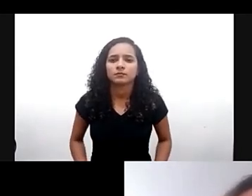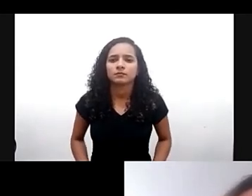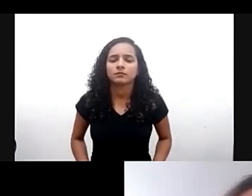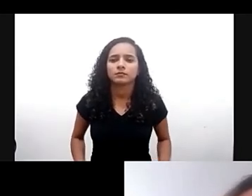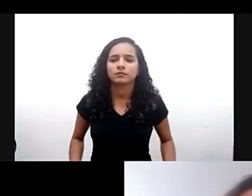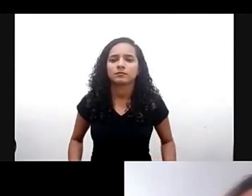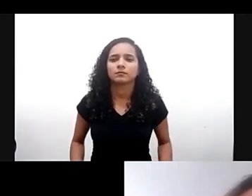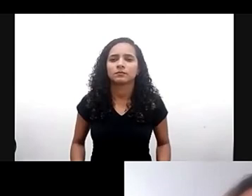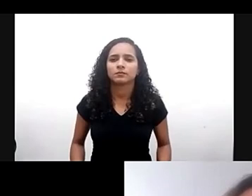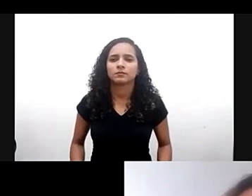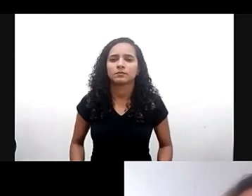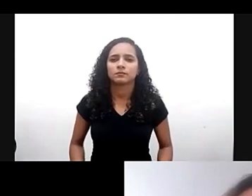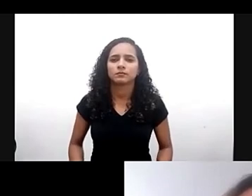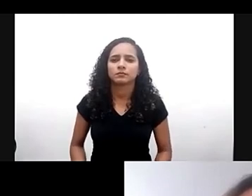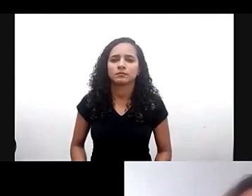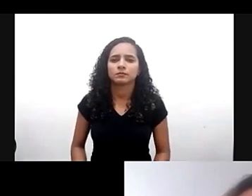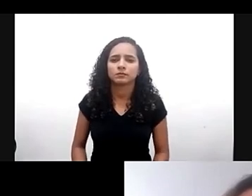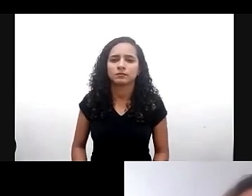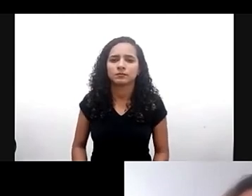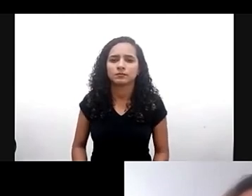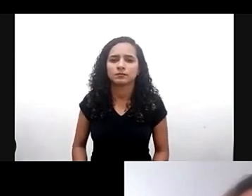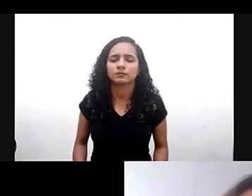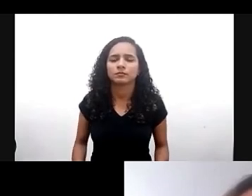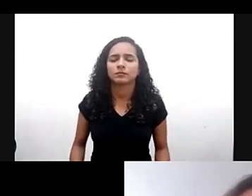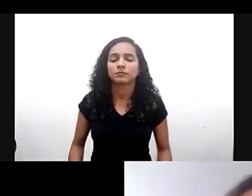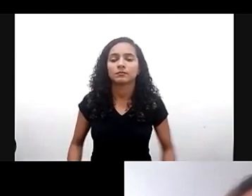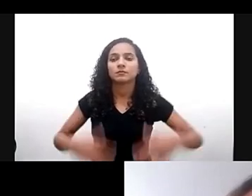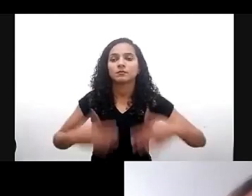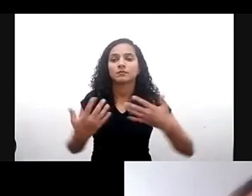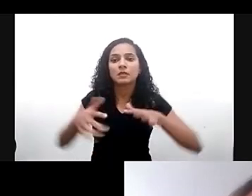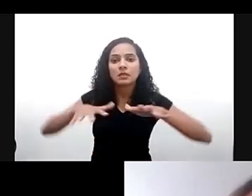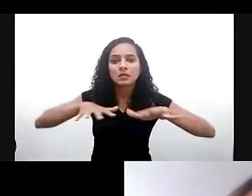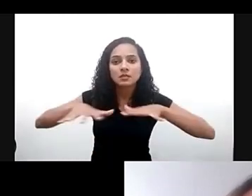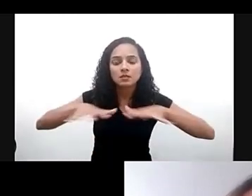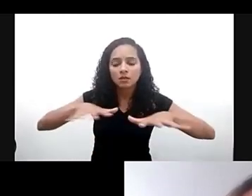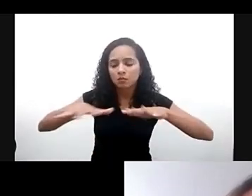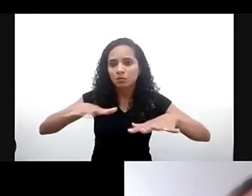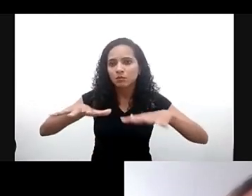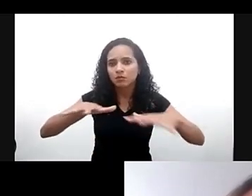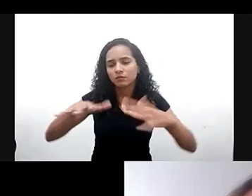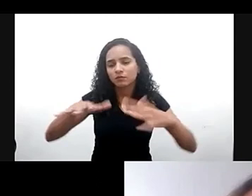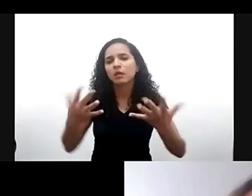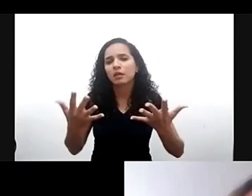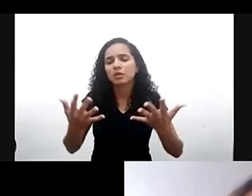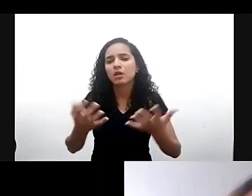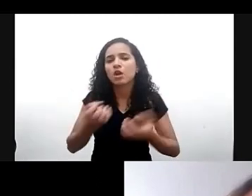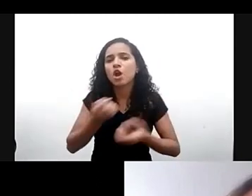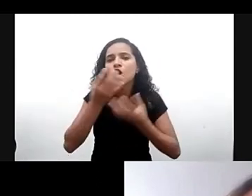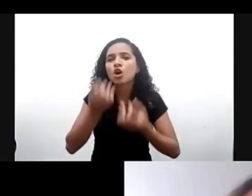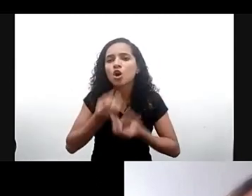benefícios e oportunidades de desenvolvimento na atividade como que comentasse para as não